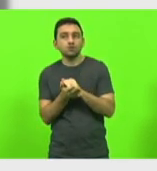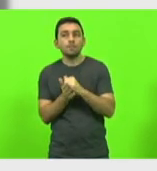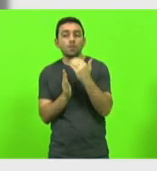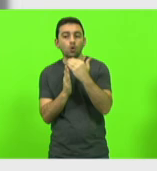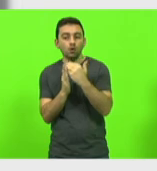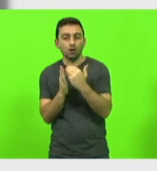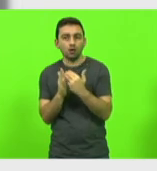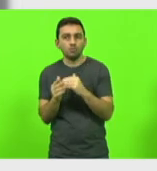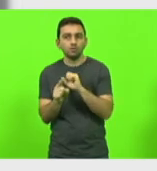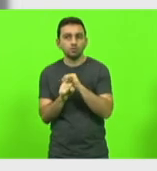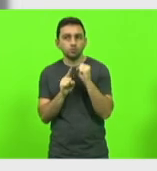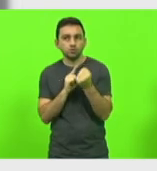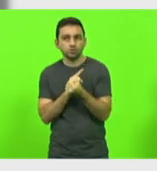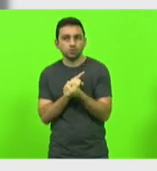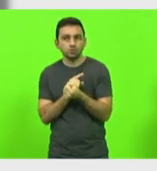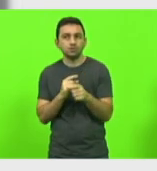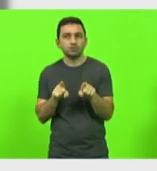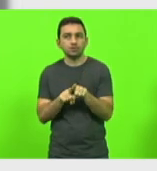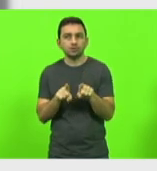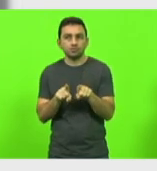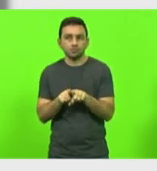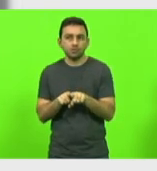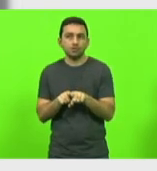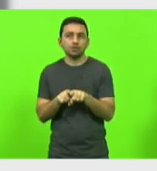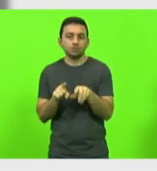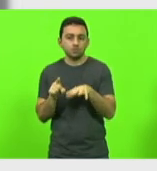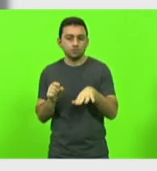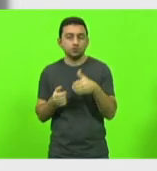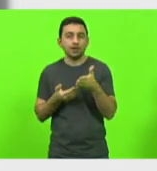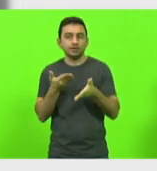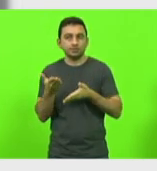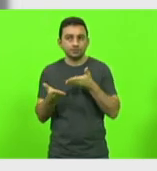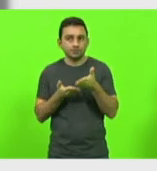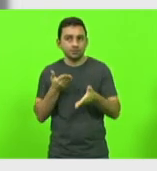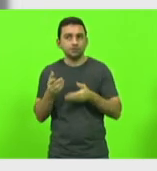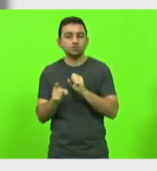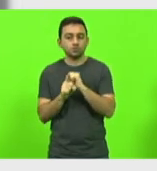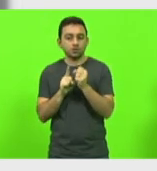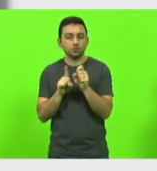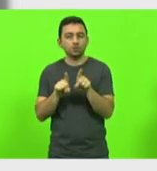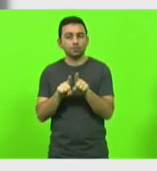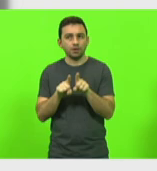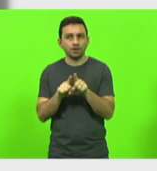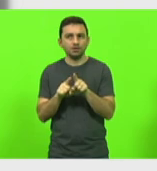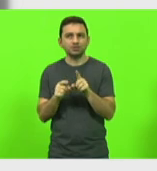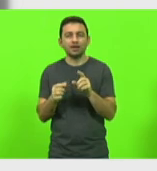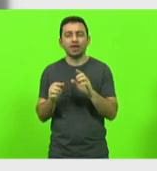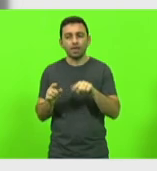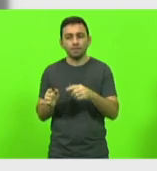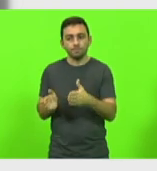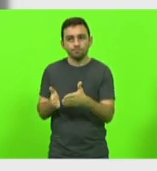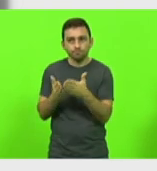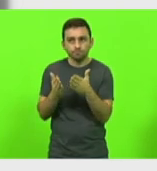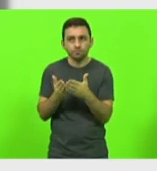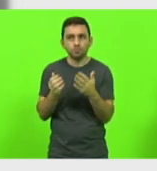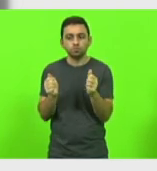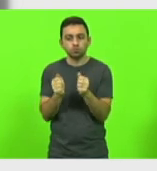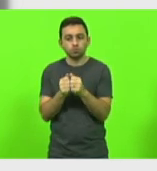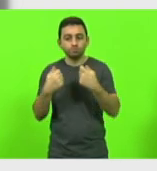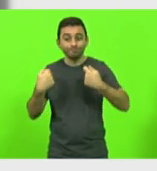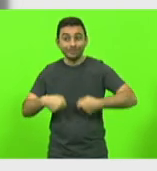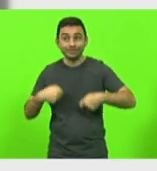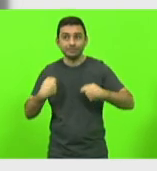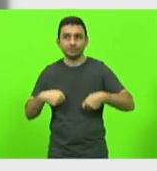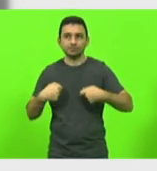e no cadastro único da assistência social, combinando carência com necessidade